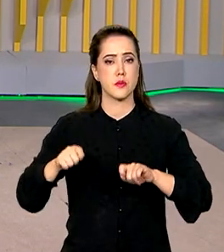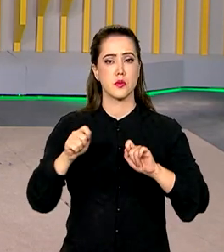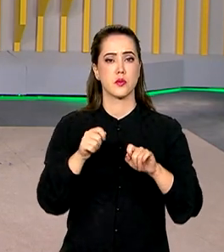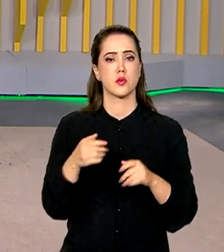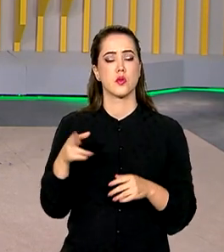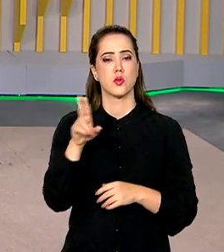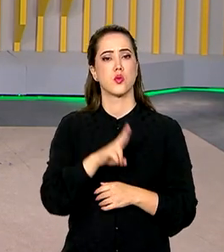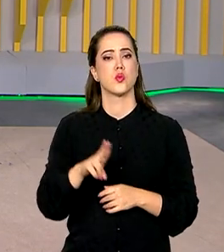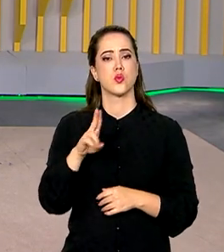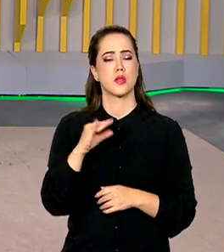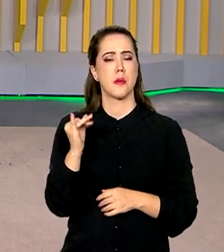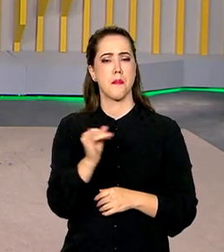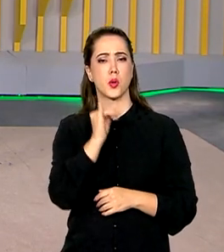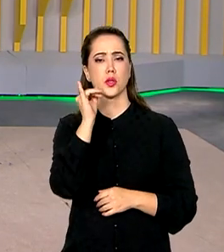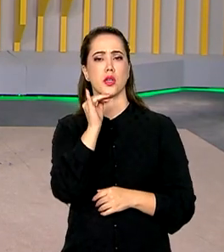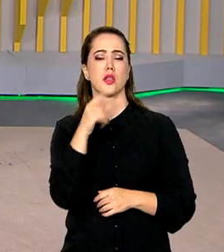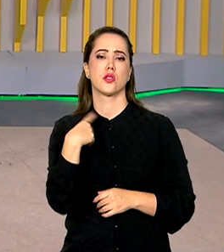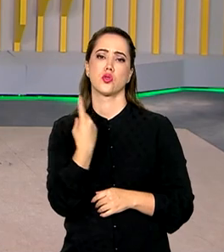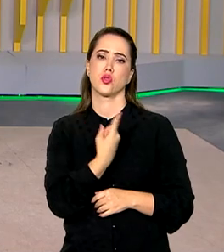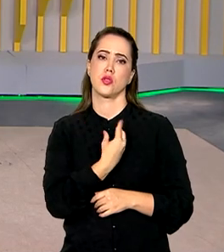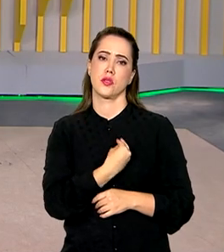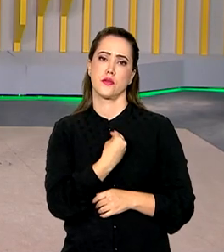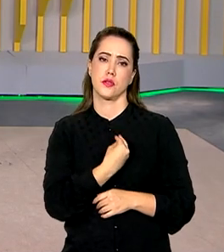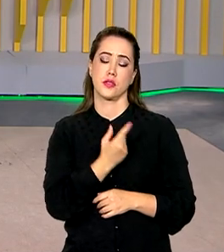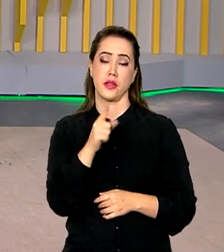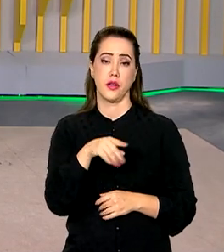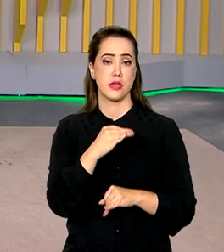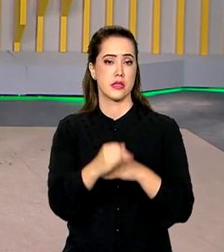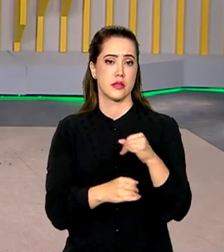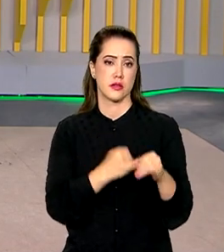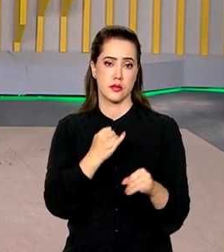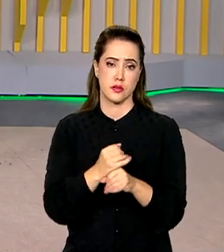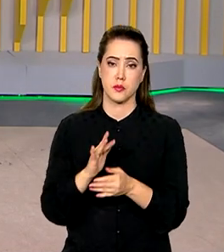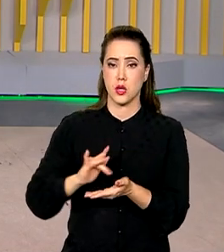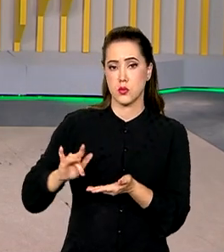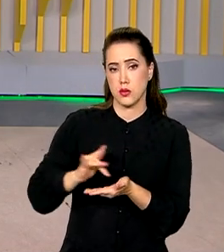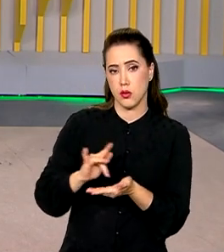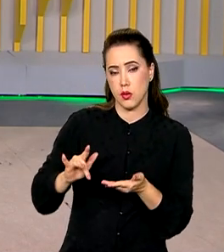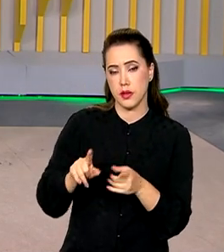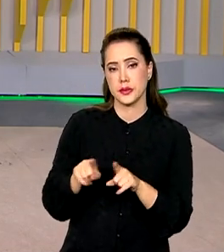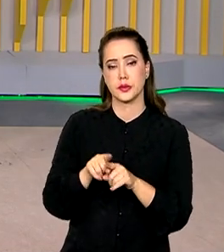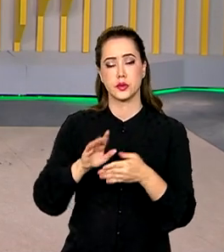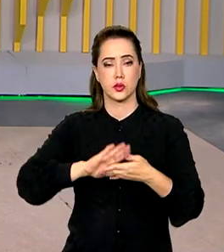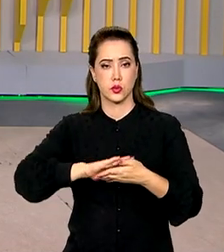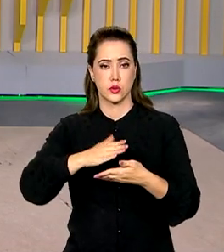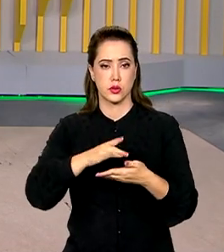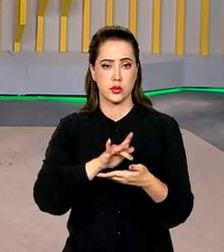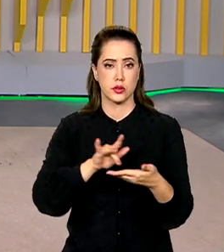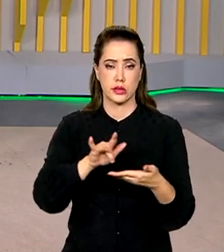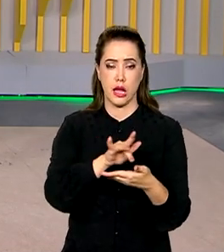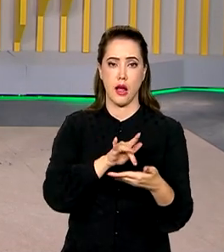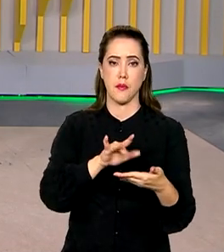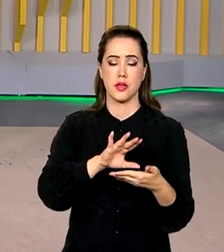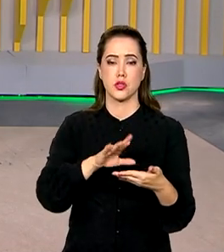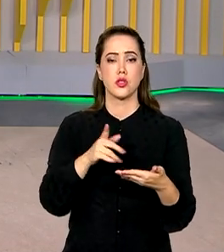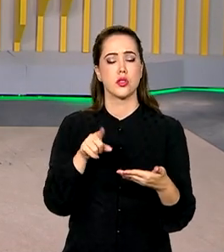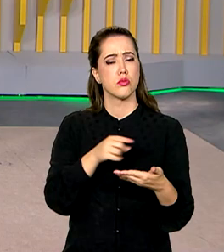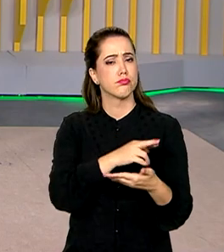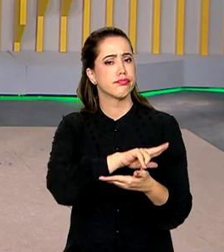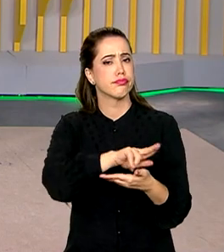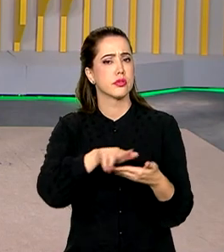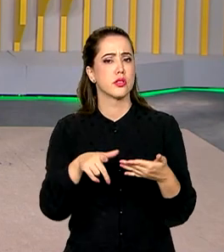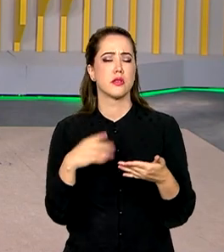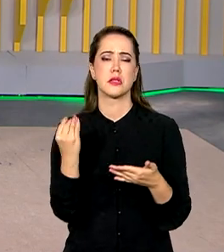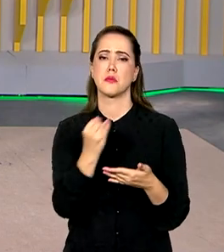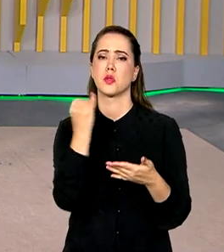que ocupam um lugar de destaque em nossas vidas. É o caso da internet, dos smartphones, dos tablets, enfim, ferramentas